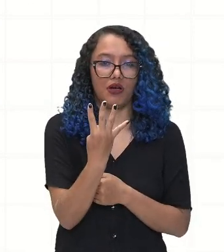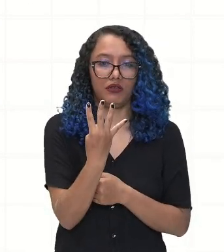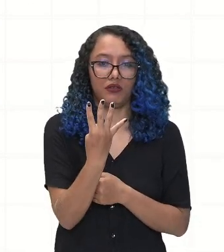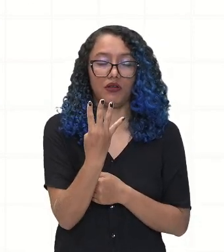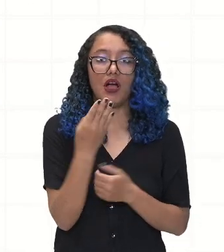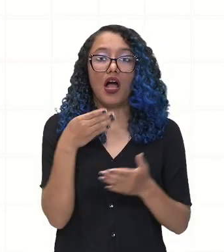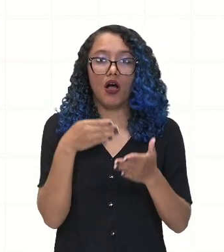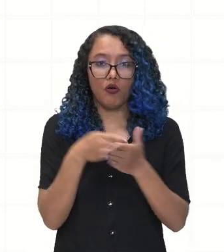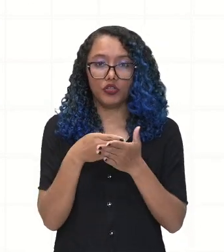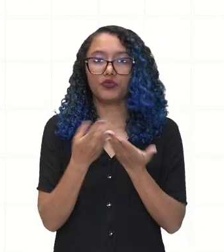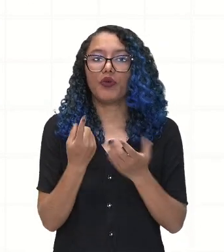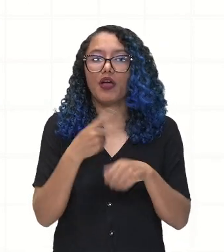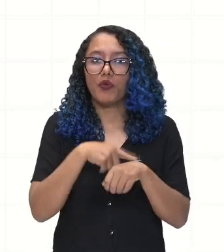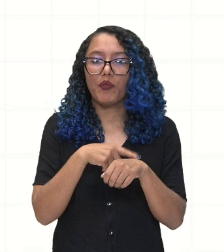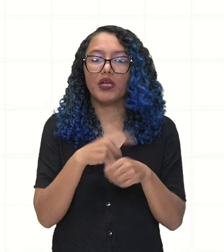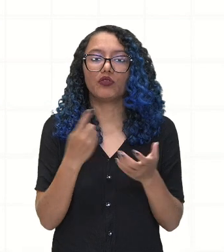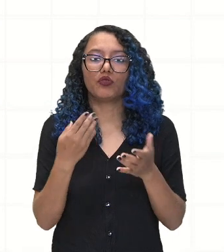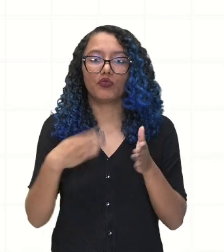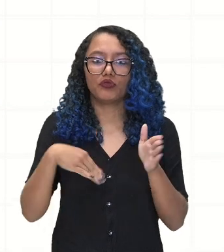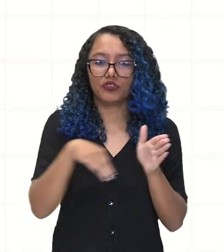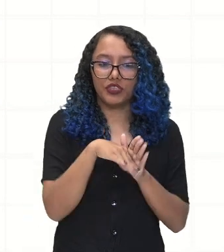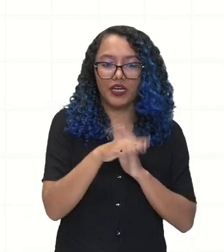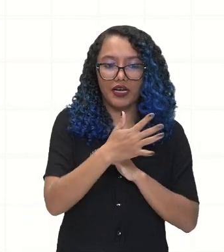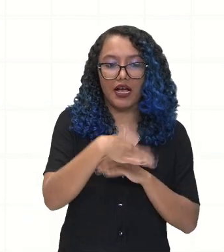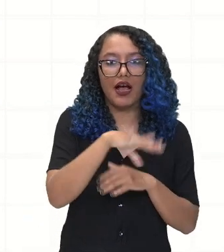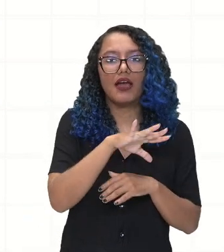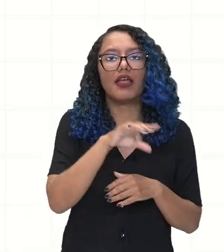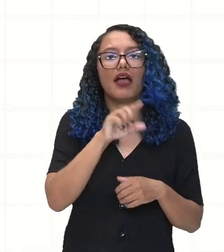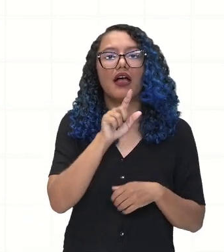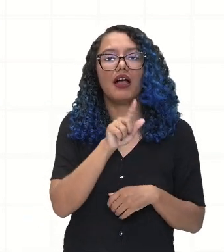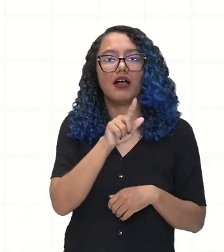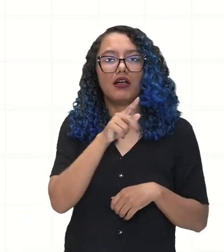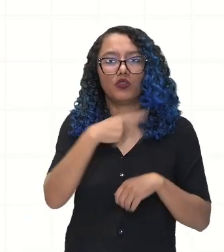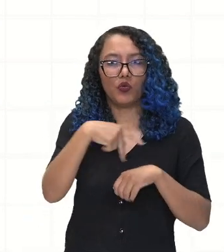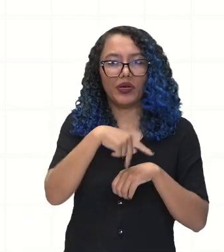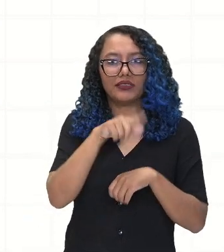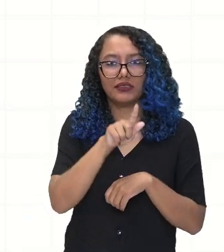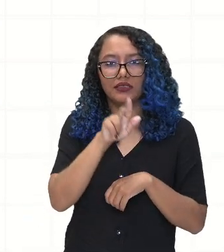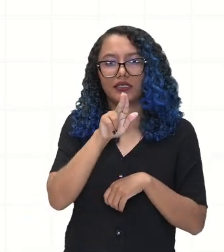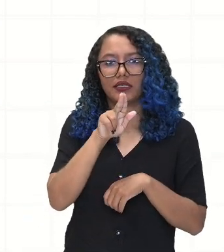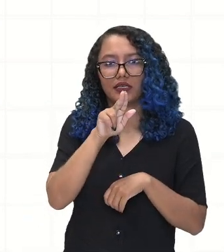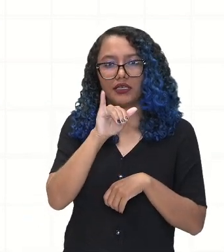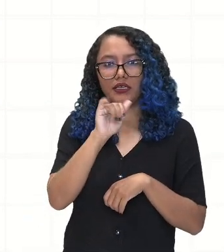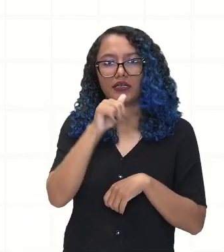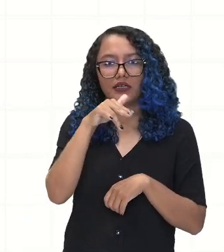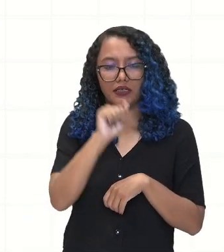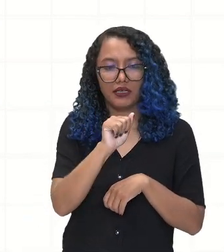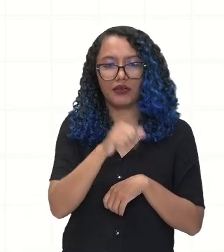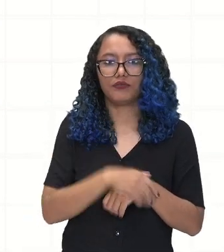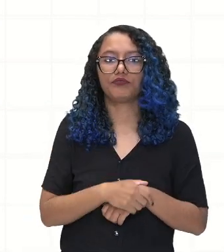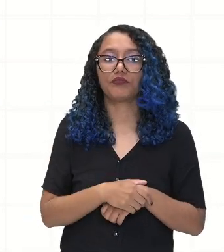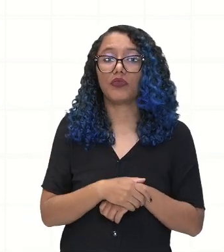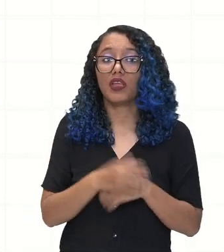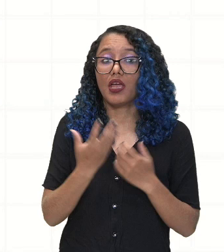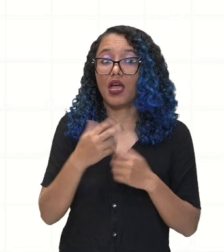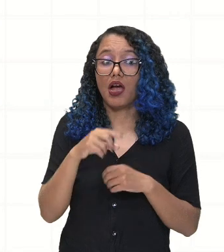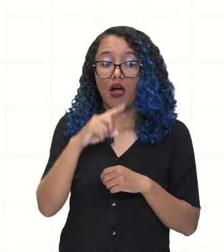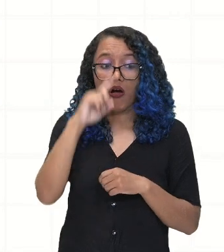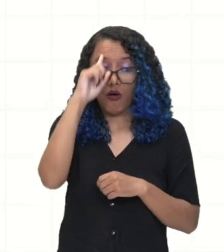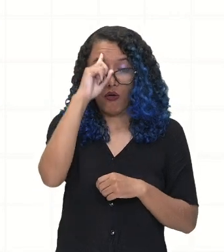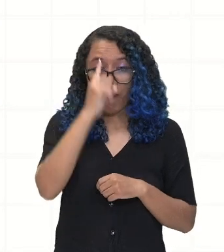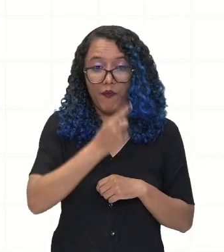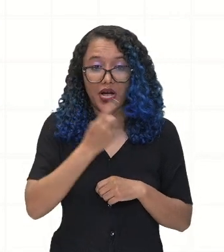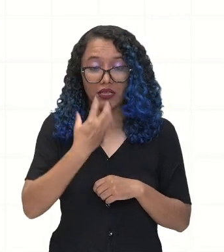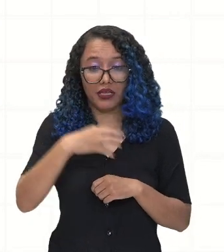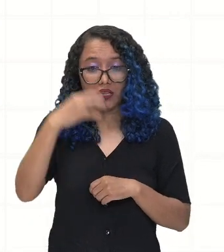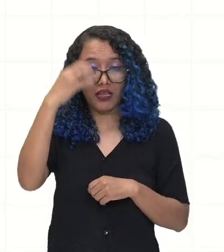é quando ele chega aqui na América do Sul, na região chamada de Guiana, ele vai desobedecer uma ordem real inglesa, porque ele